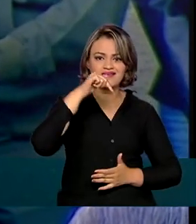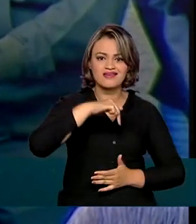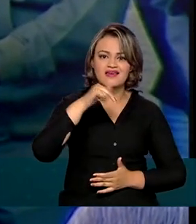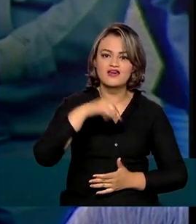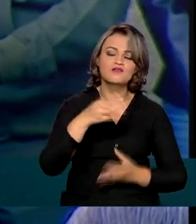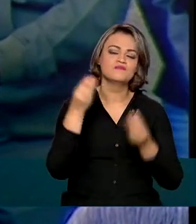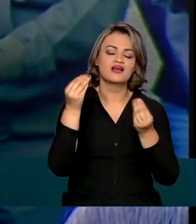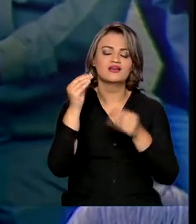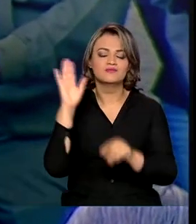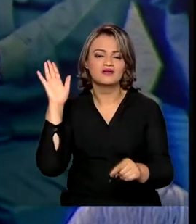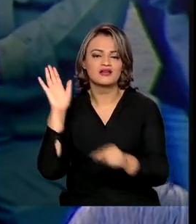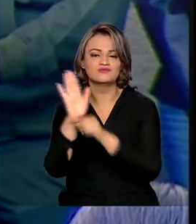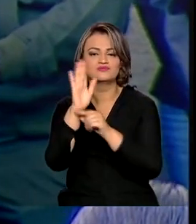para o meu Brasil representar.